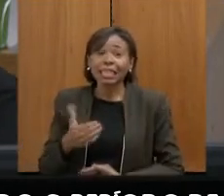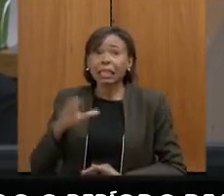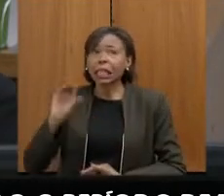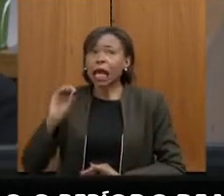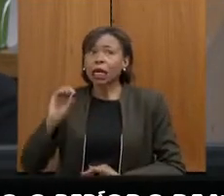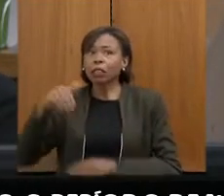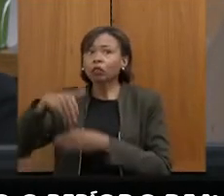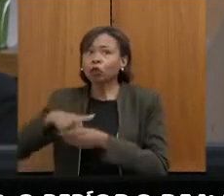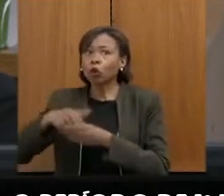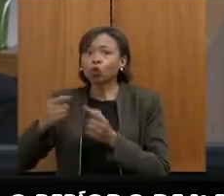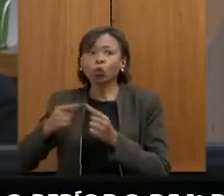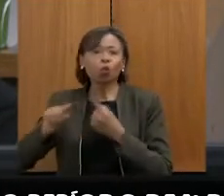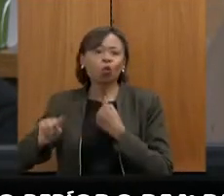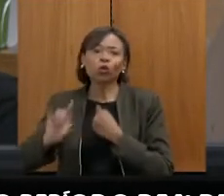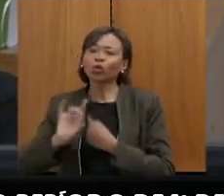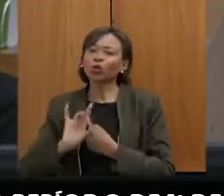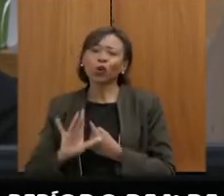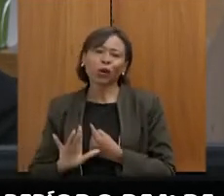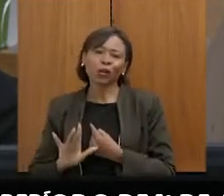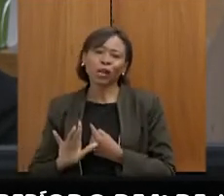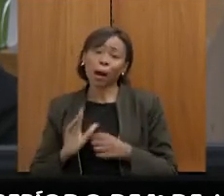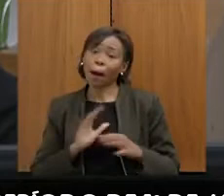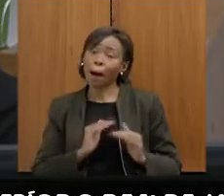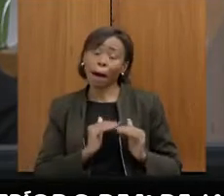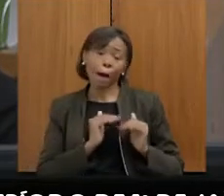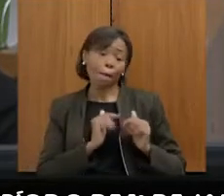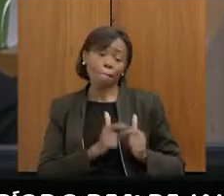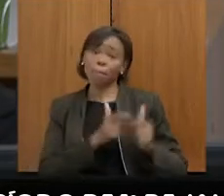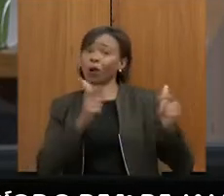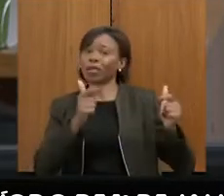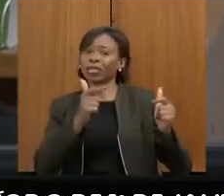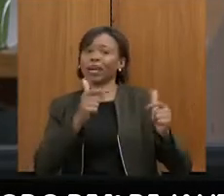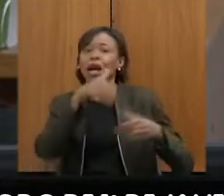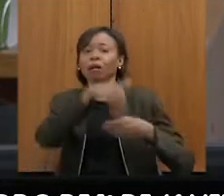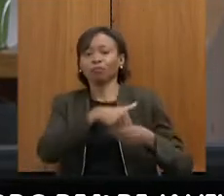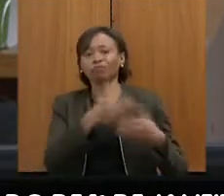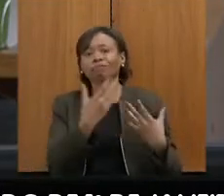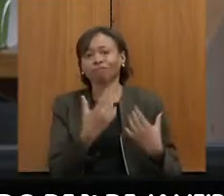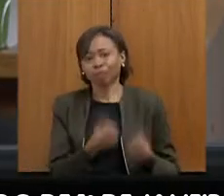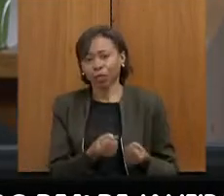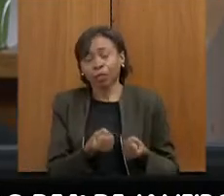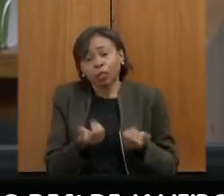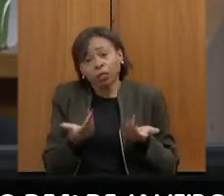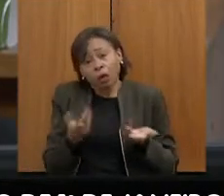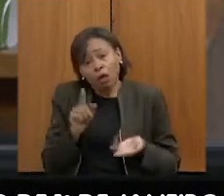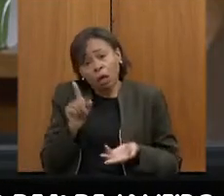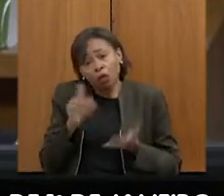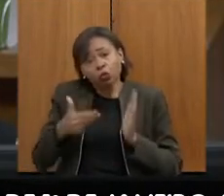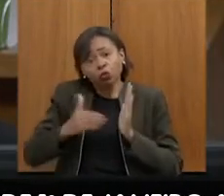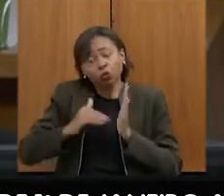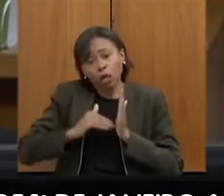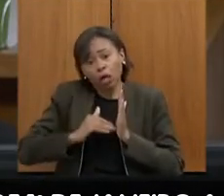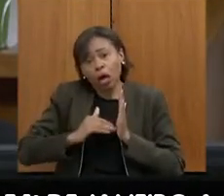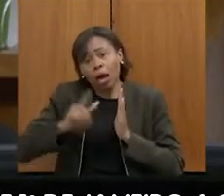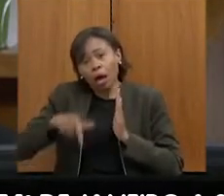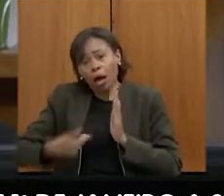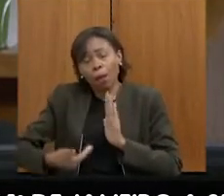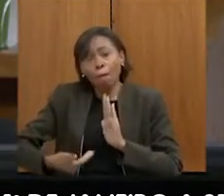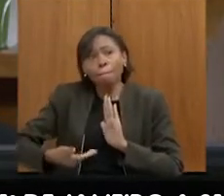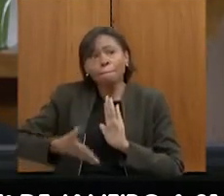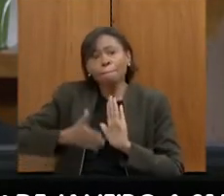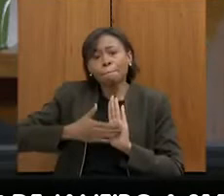qualquer ação política seria muito, é a mesma coisa no Senado. Então, assim, era uma pauta que era, mesmo com a anotação